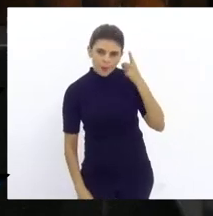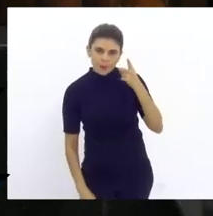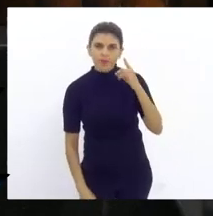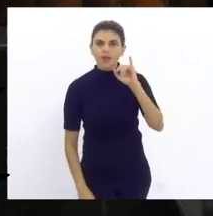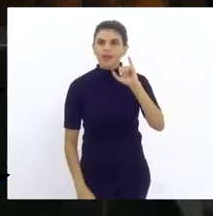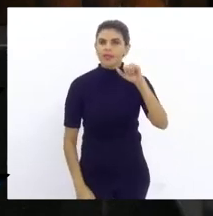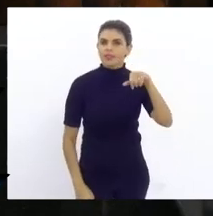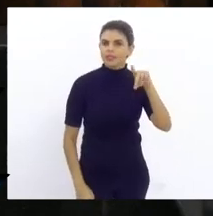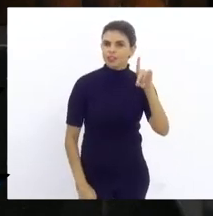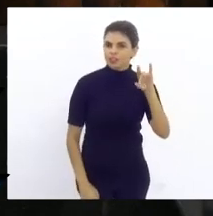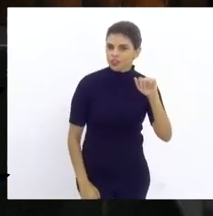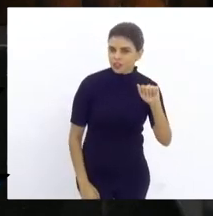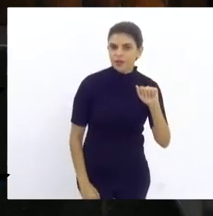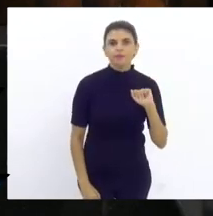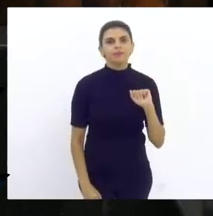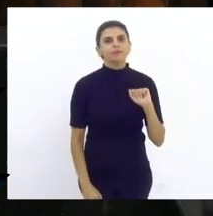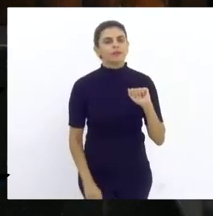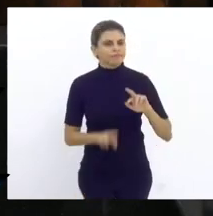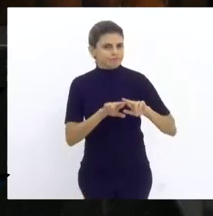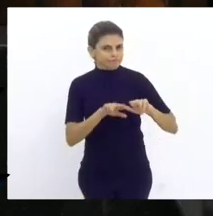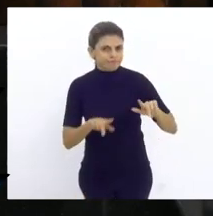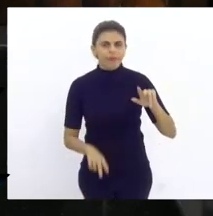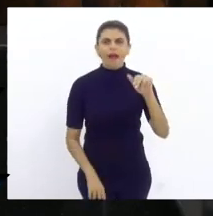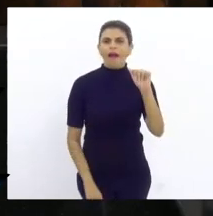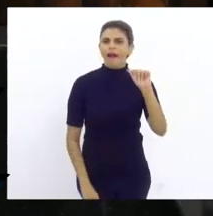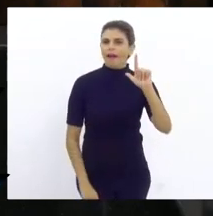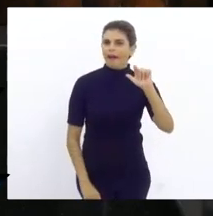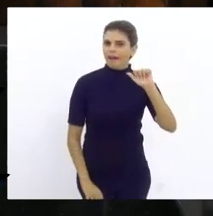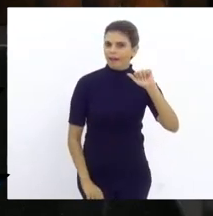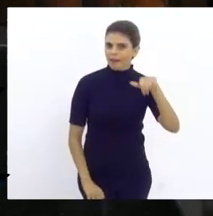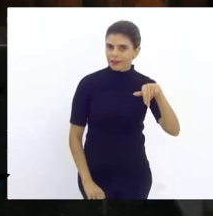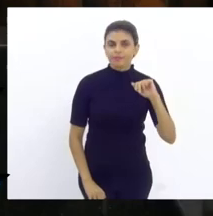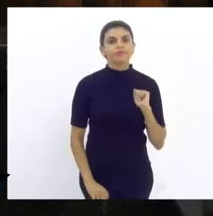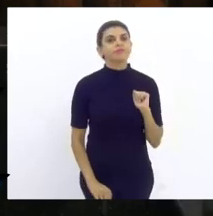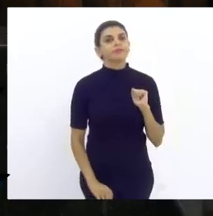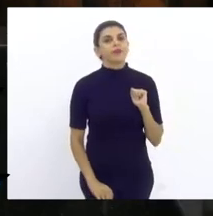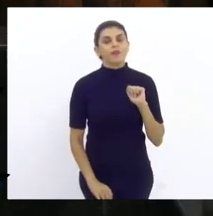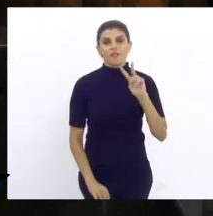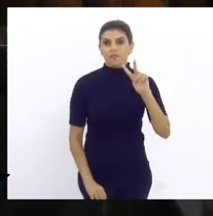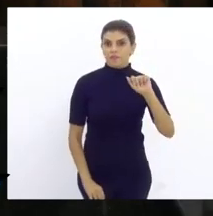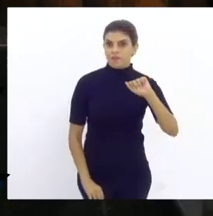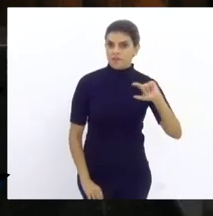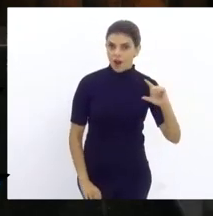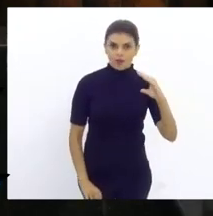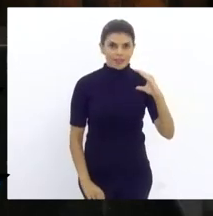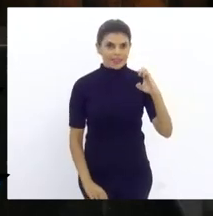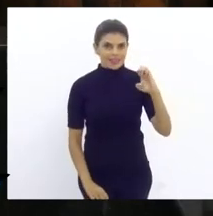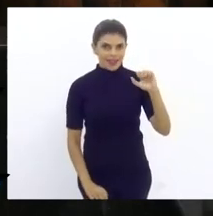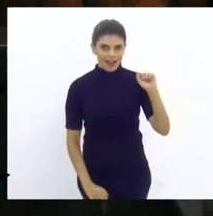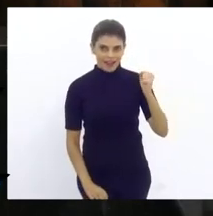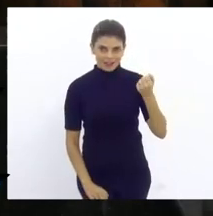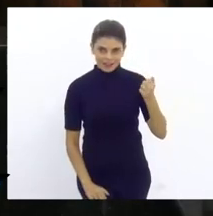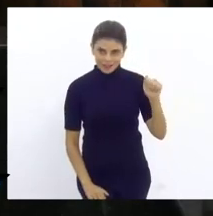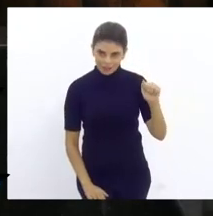Índia, Alain, Valdo Seaza, Thiago Agliasso,